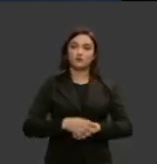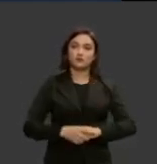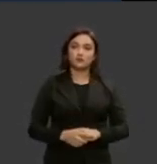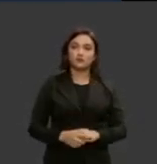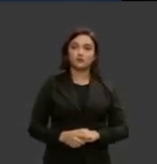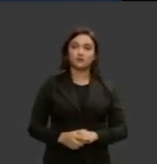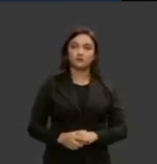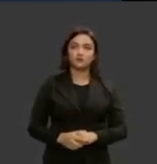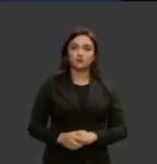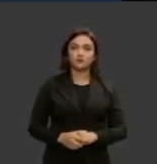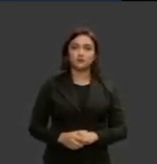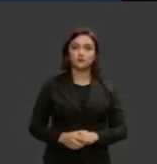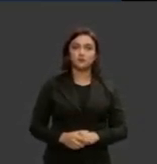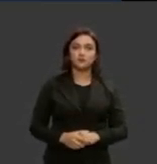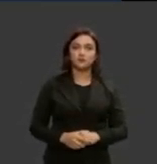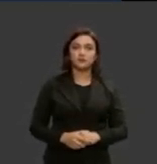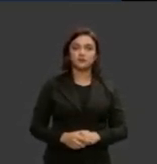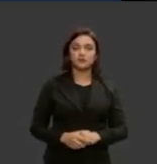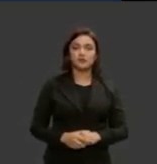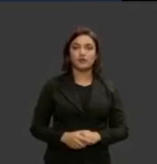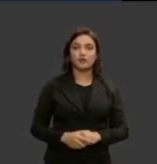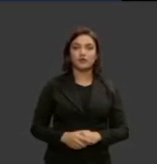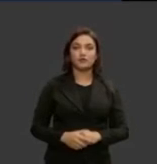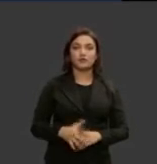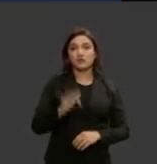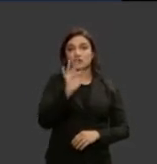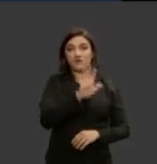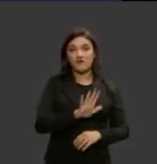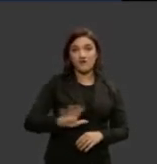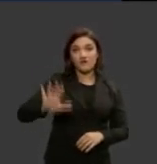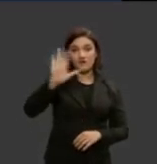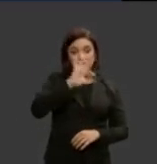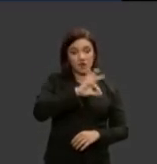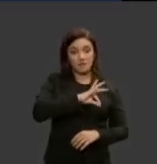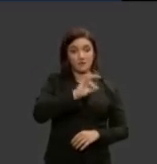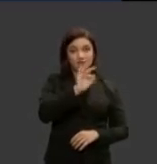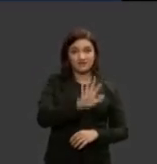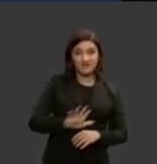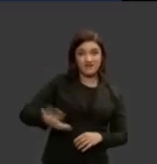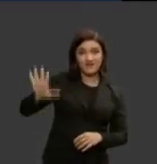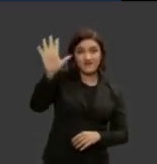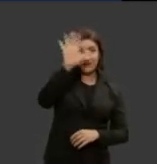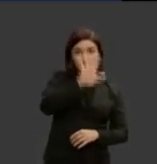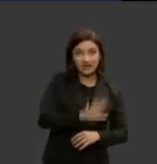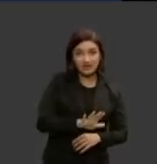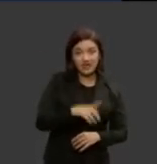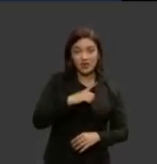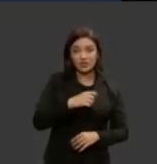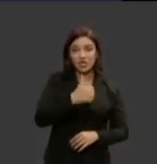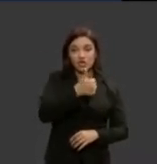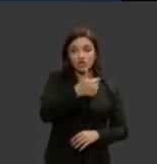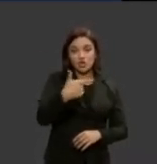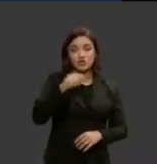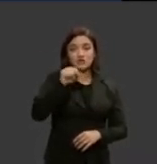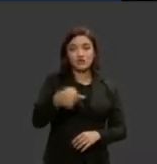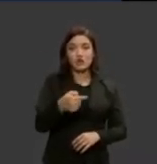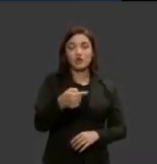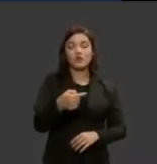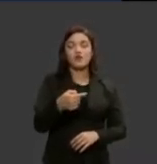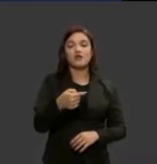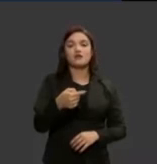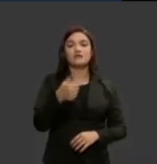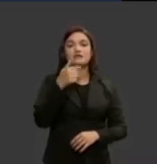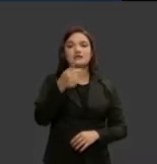já na esfera federal senhoras falando da polícia federal apenas 12,7%